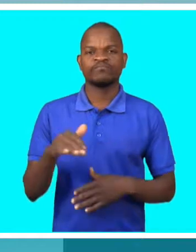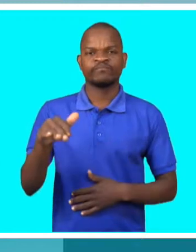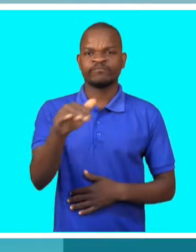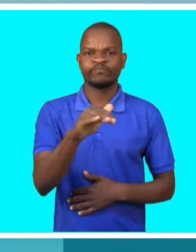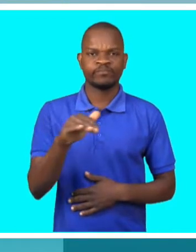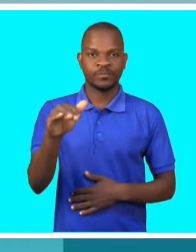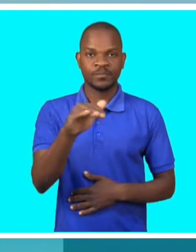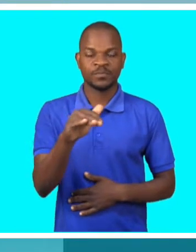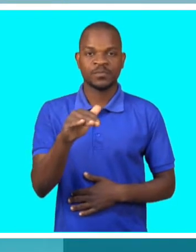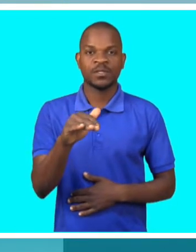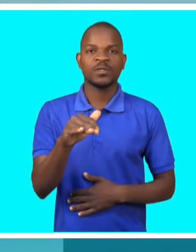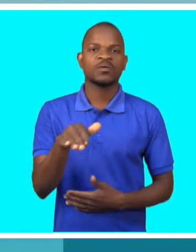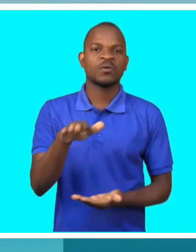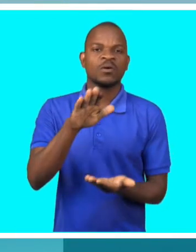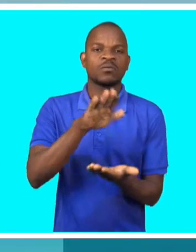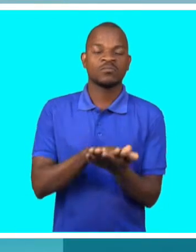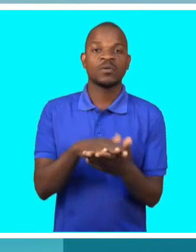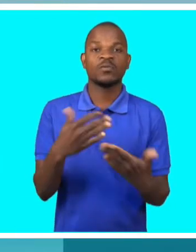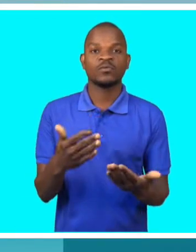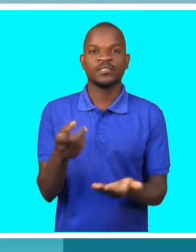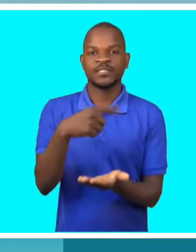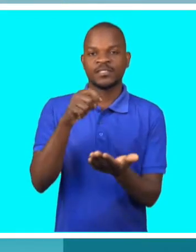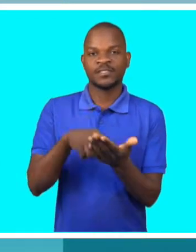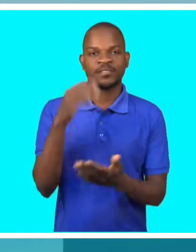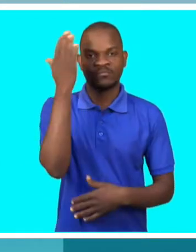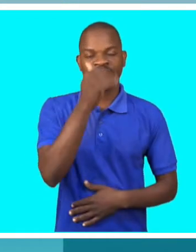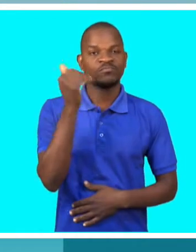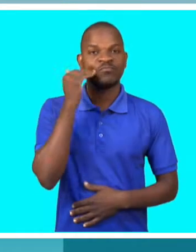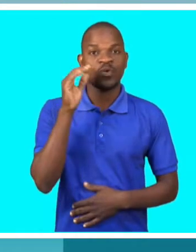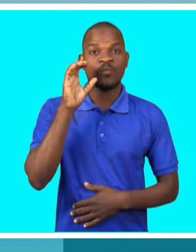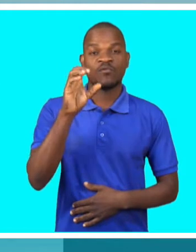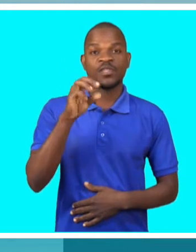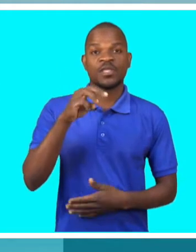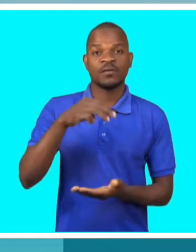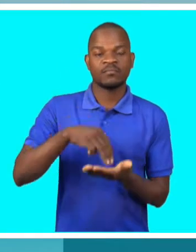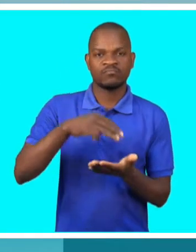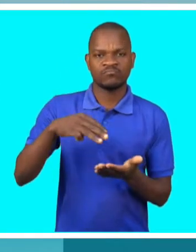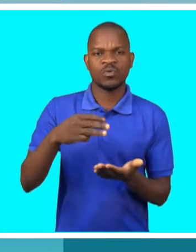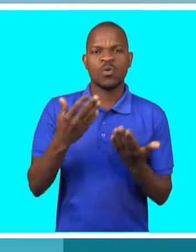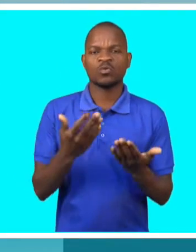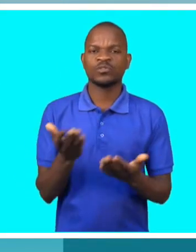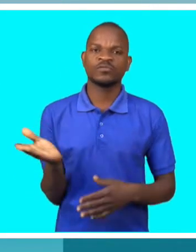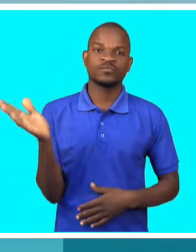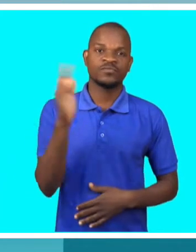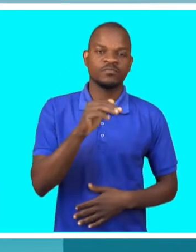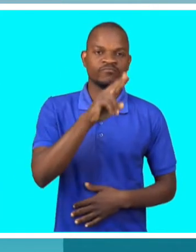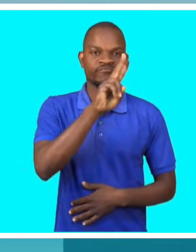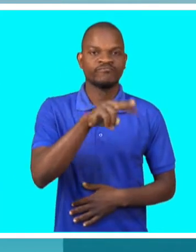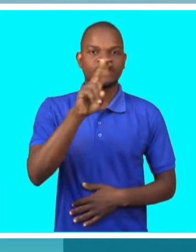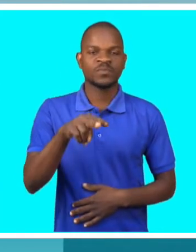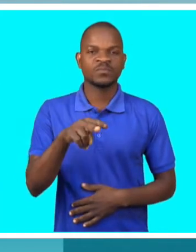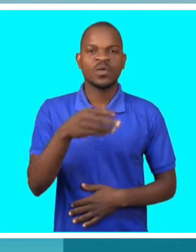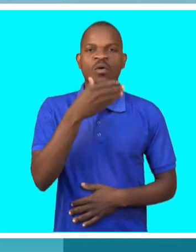Estamos no bairro de Nhammaonha, na periferia da cidade de Chimoio, na província de Maníca, onde hoje vamos